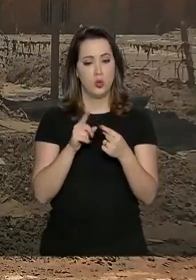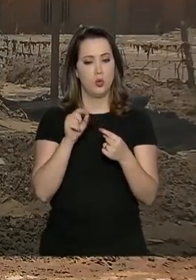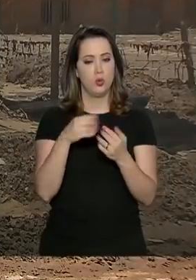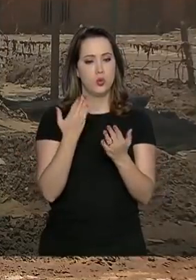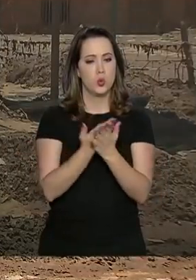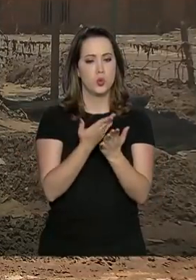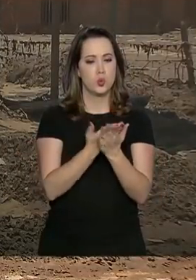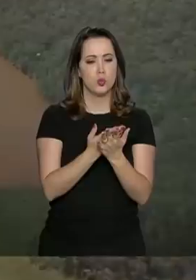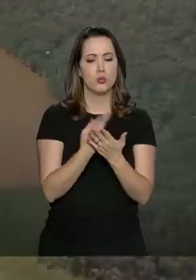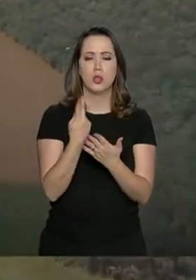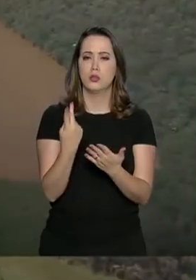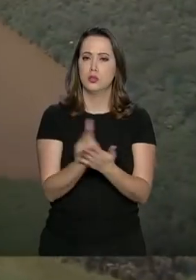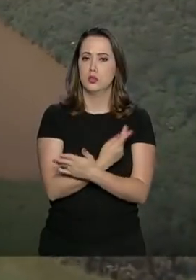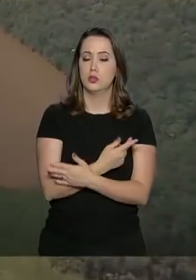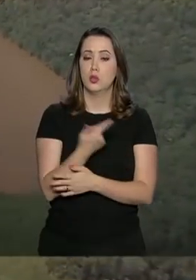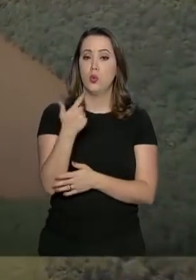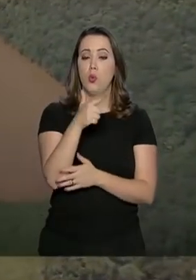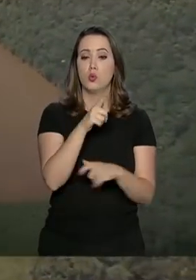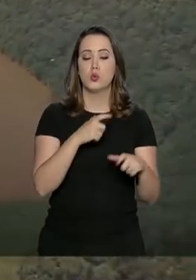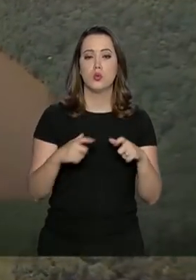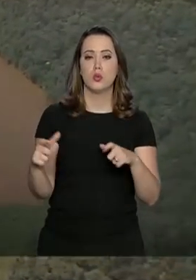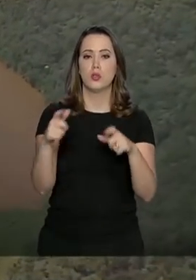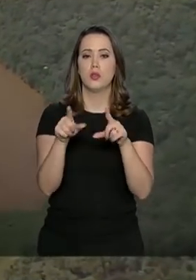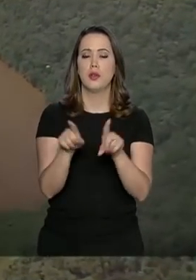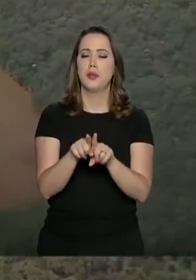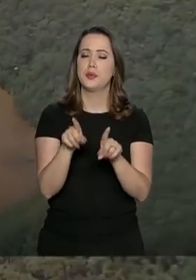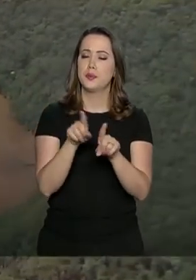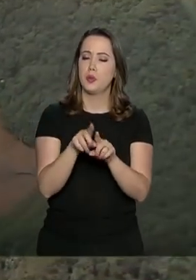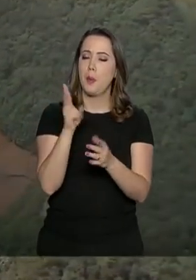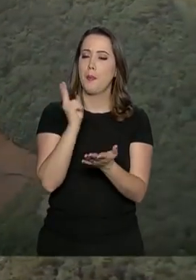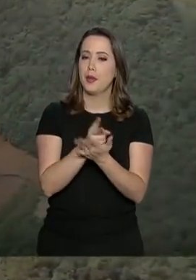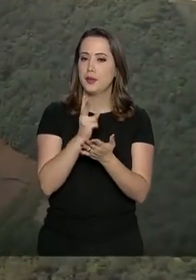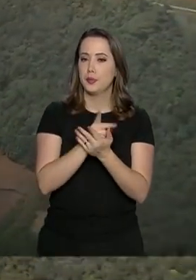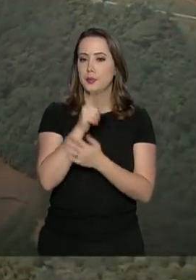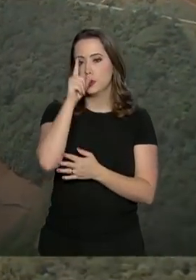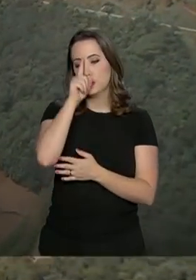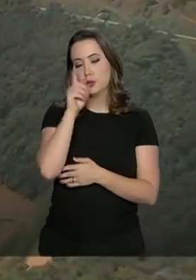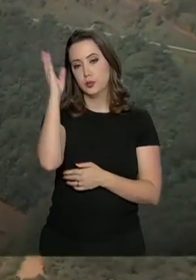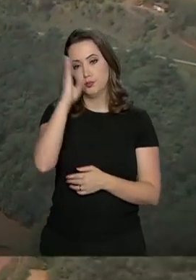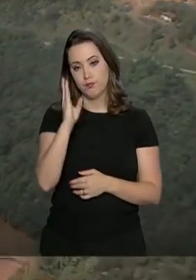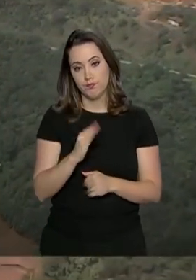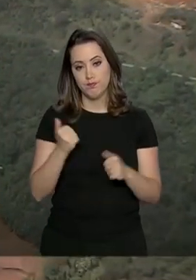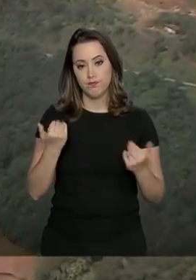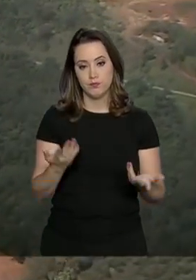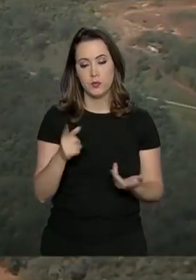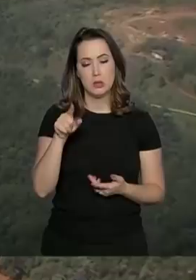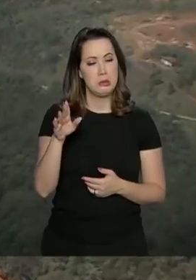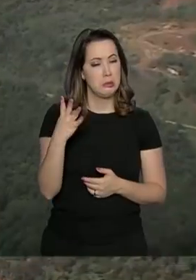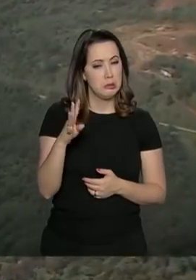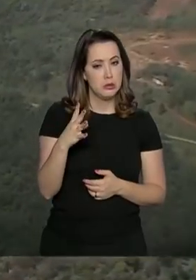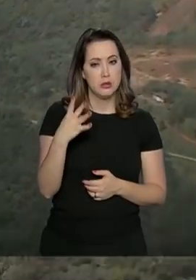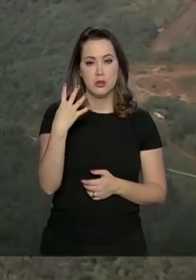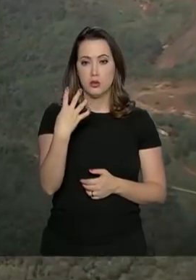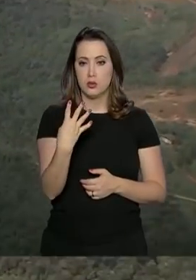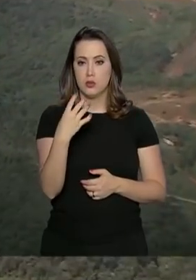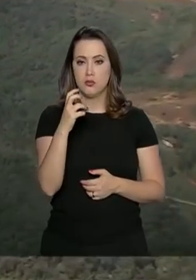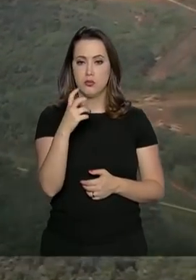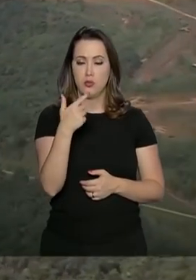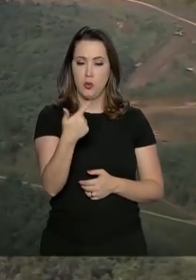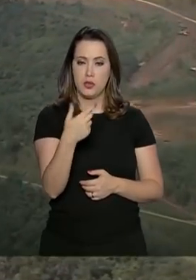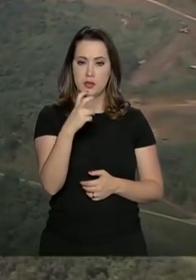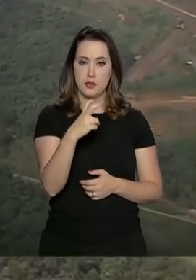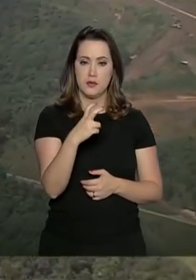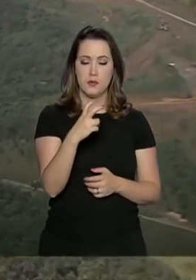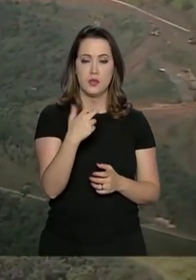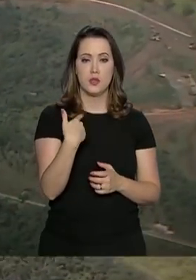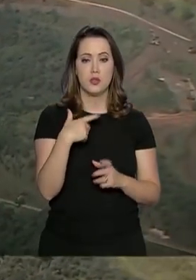estudos preliminares, outras estruturas correm os mesmos riscos no Brasil. São pelo menos 425